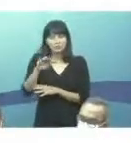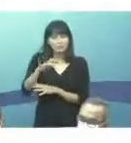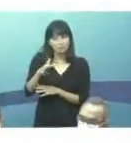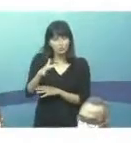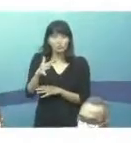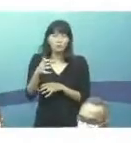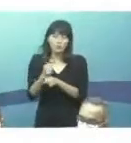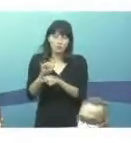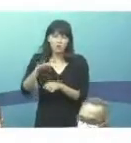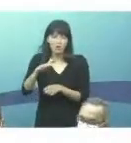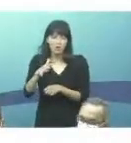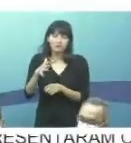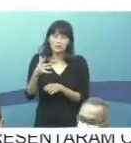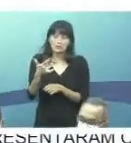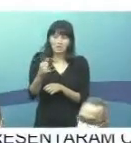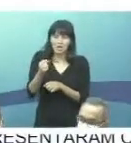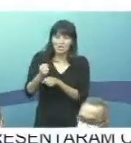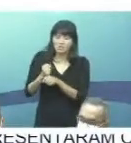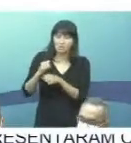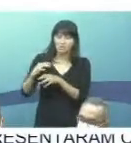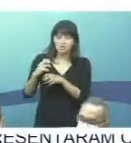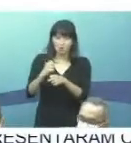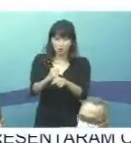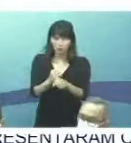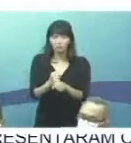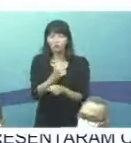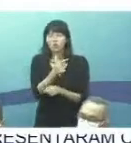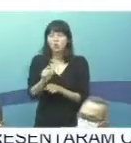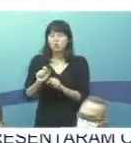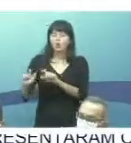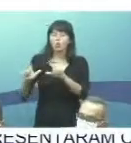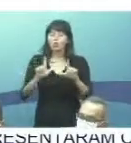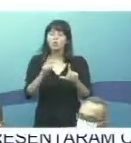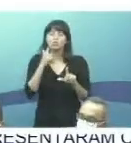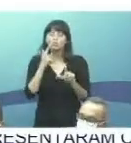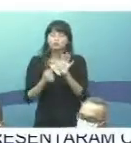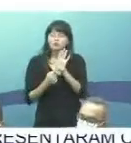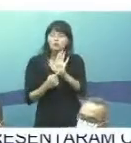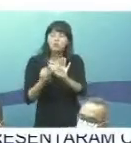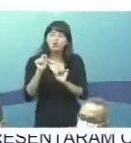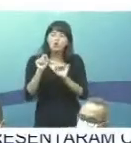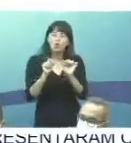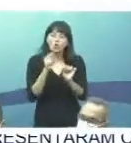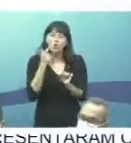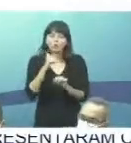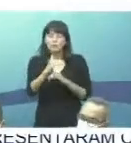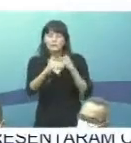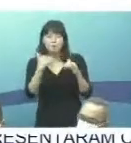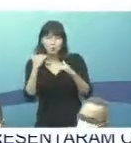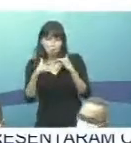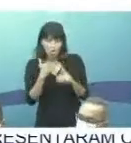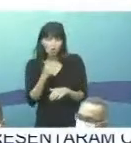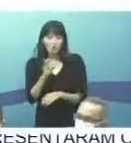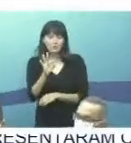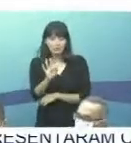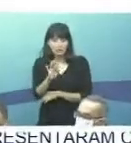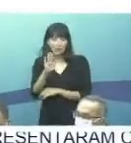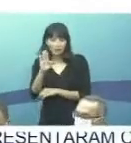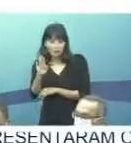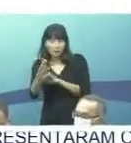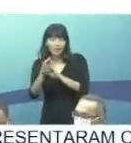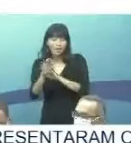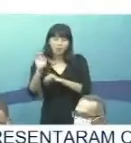dez anos. Próximo. Esse slide mostra a incidência e a mortalidade de TB por estados do